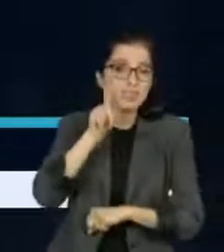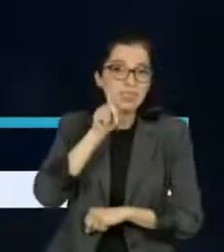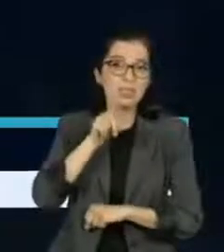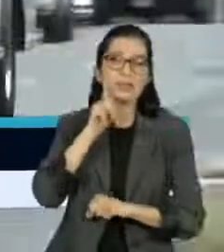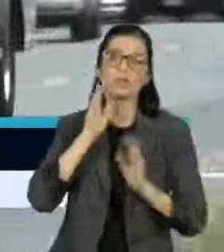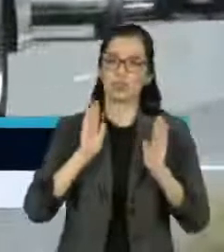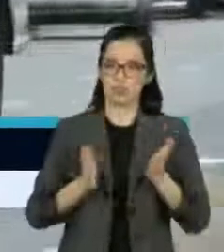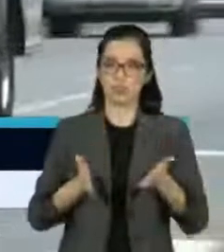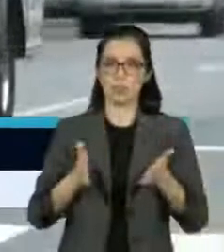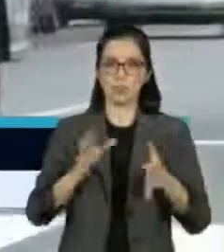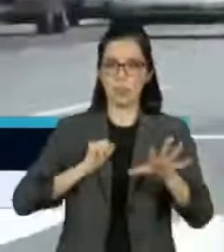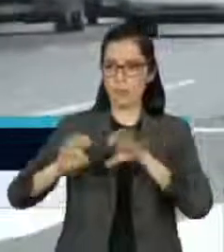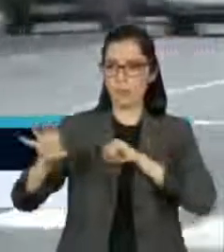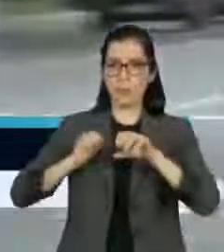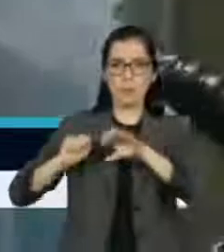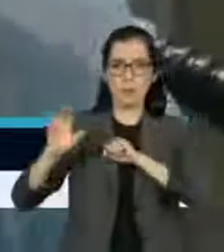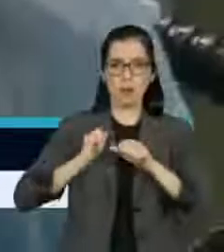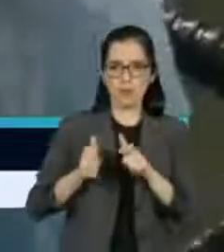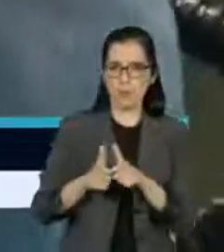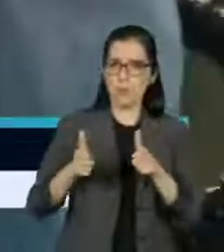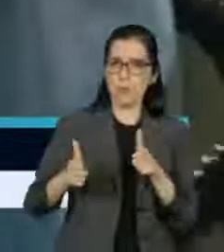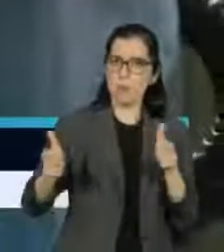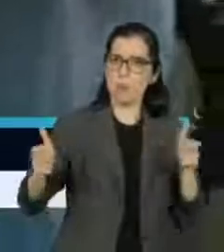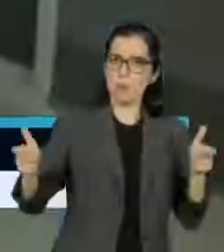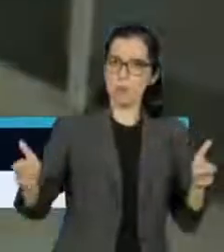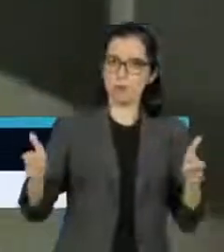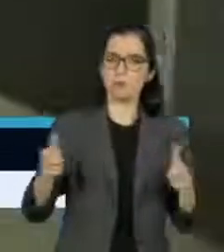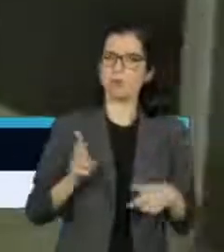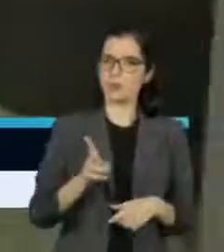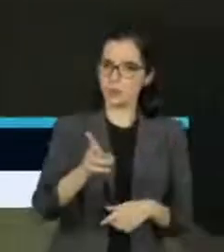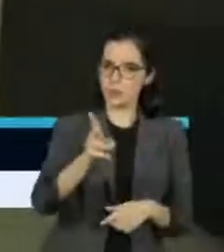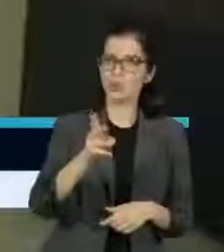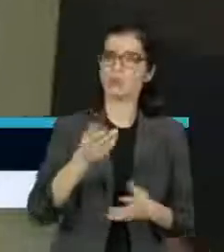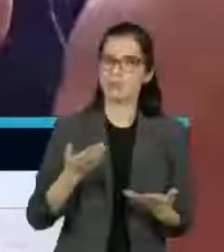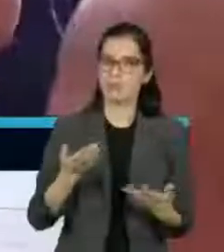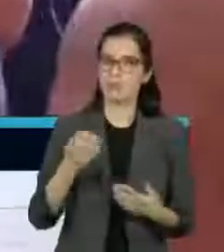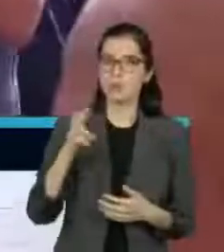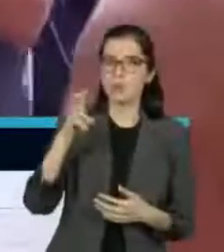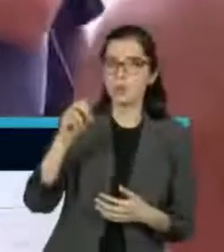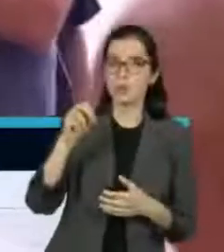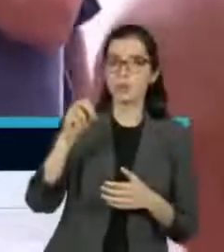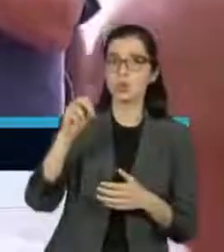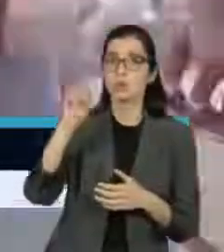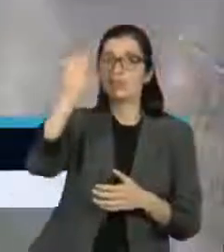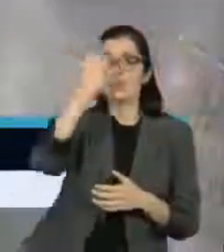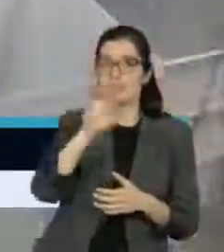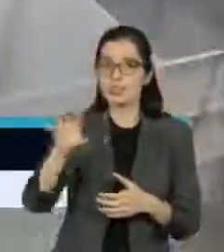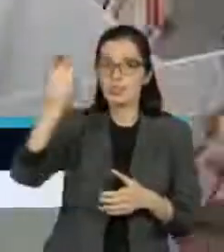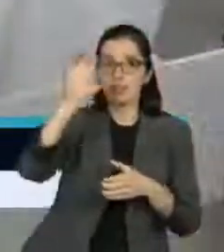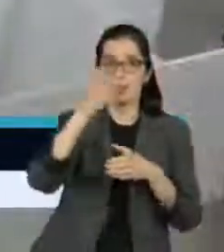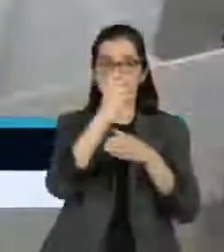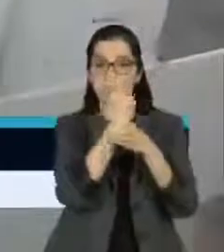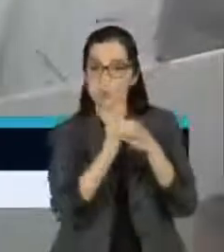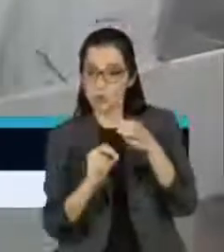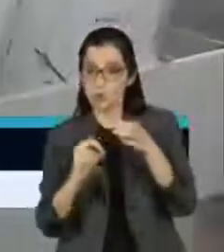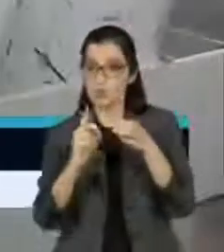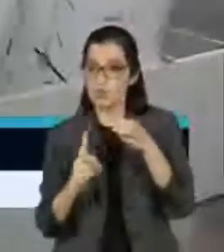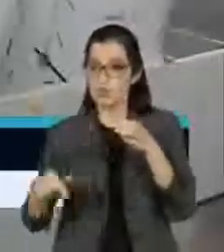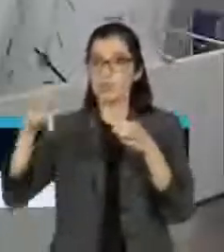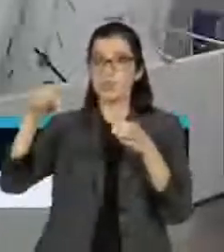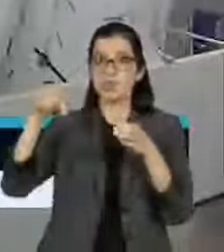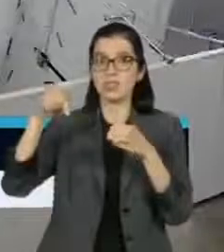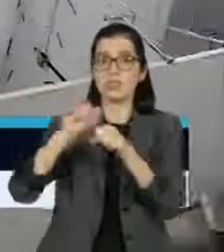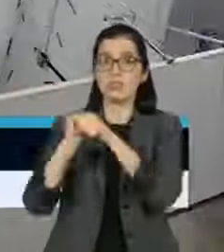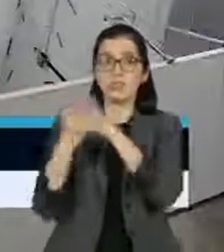contaminações. Dos 50 estados americanos, 17 registraram recorde de infecções nesta semana.